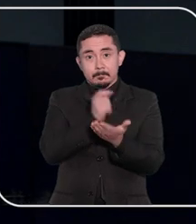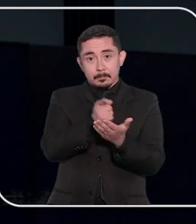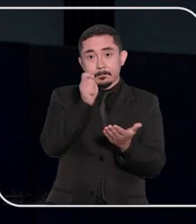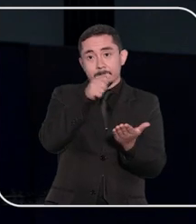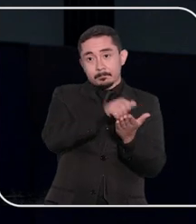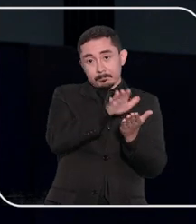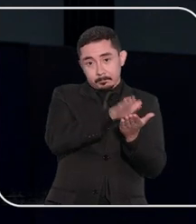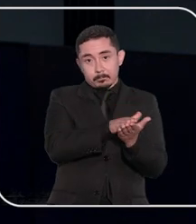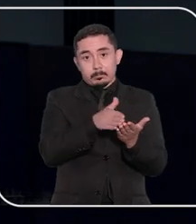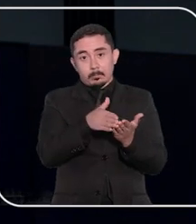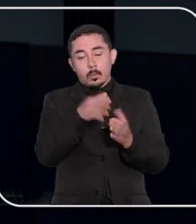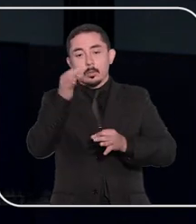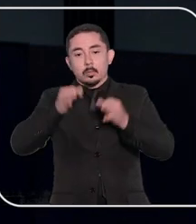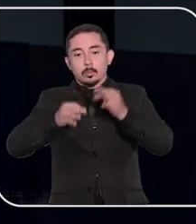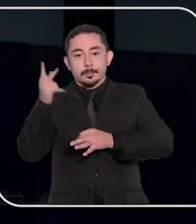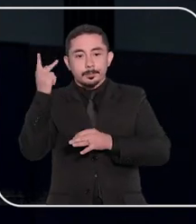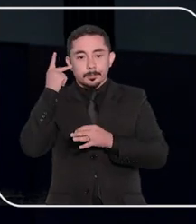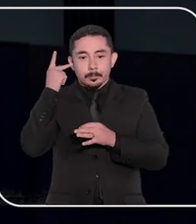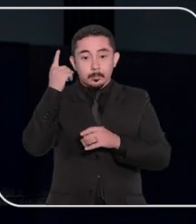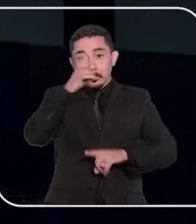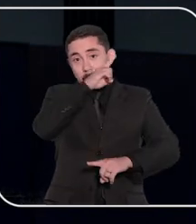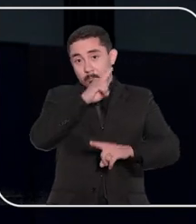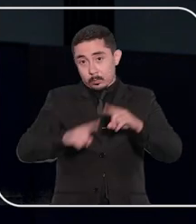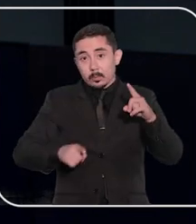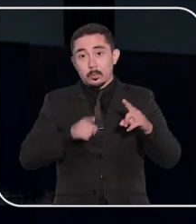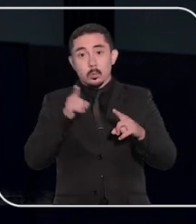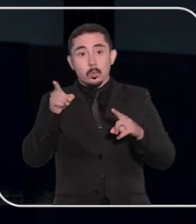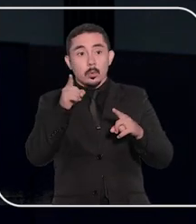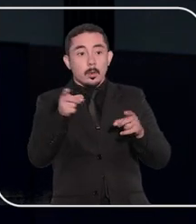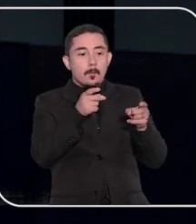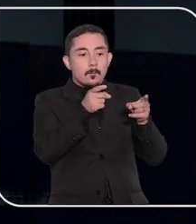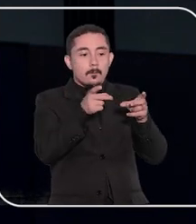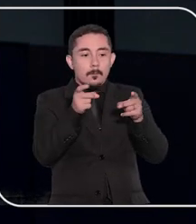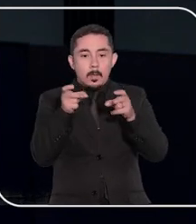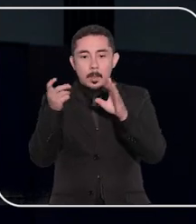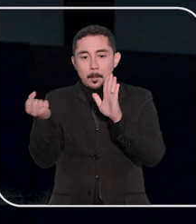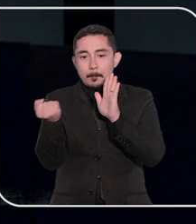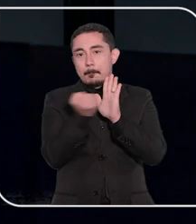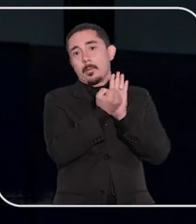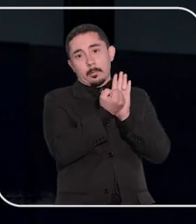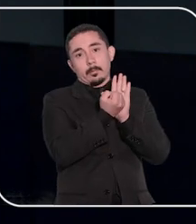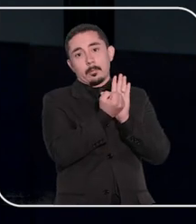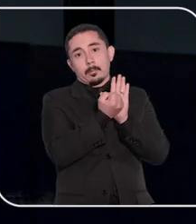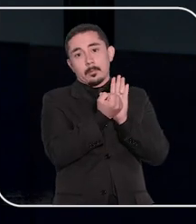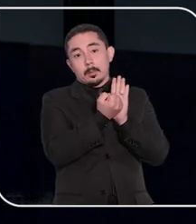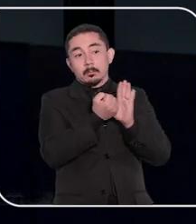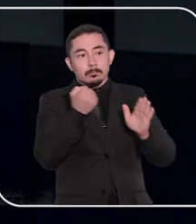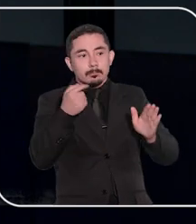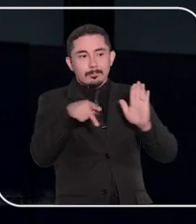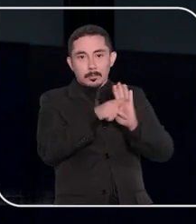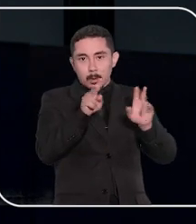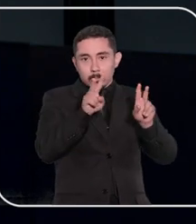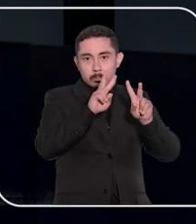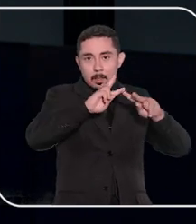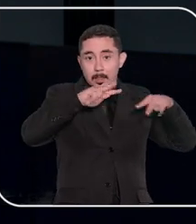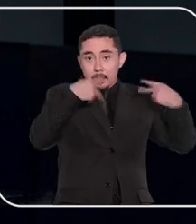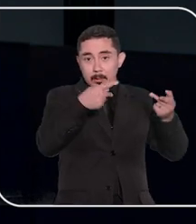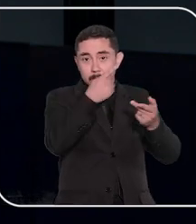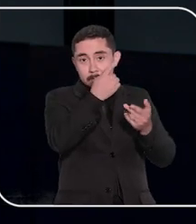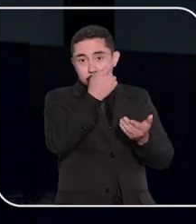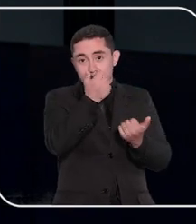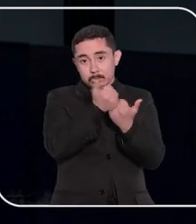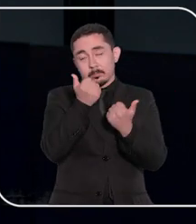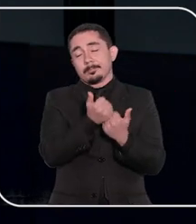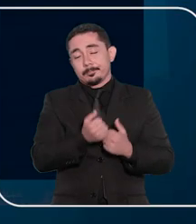vítima, a Justiça de São Paulo proibiu o provedor de comercializar a marca em discussão na ferramenta de links